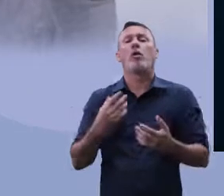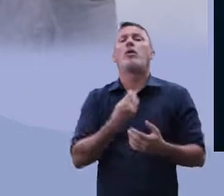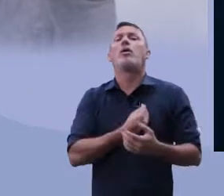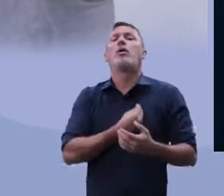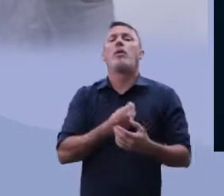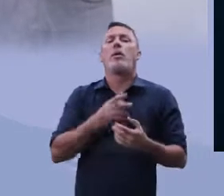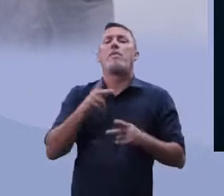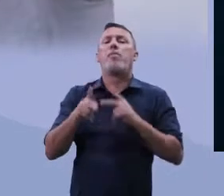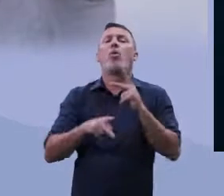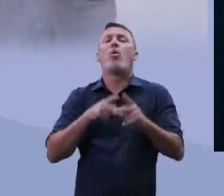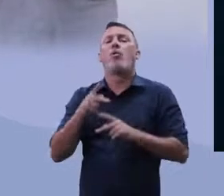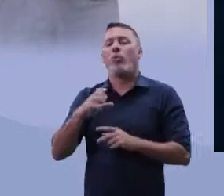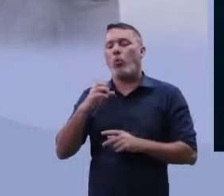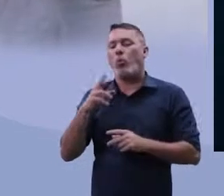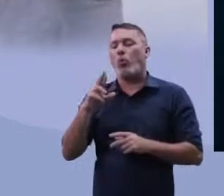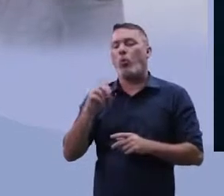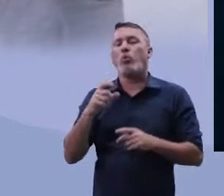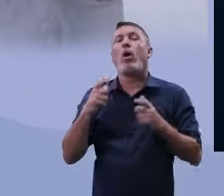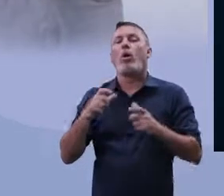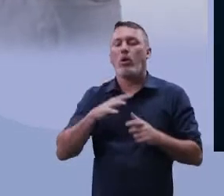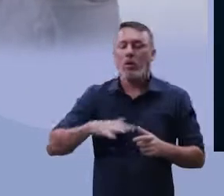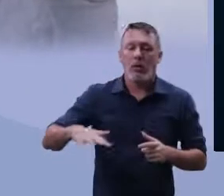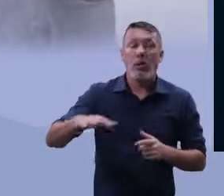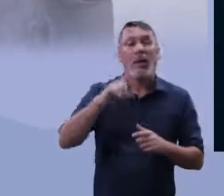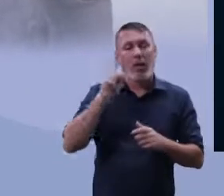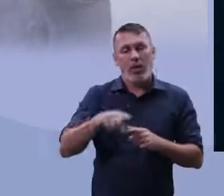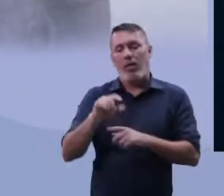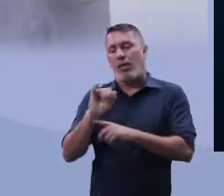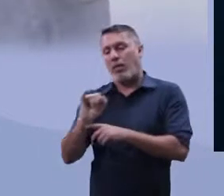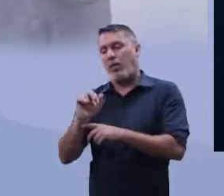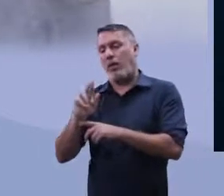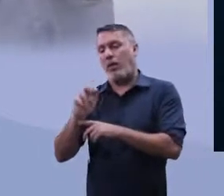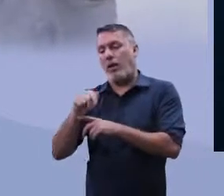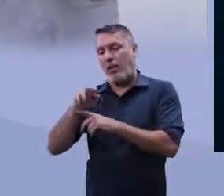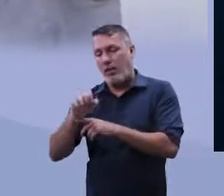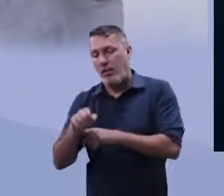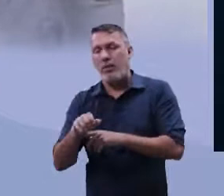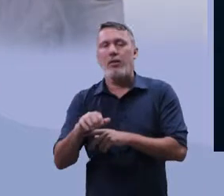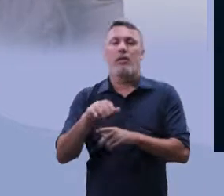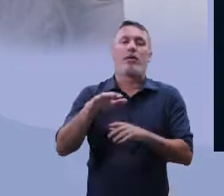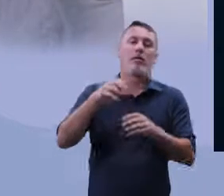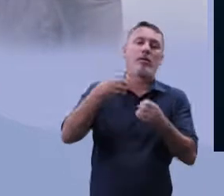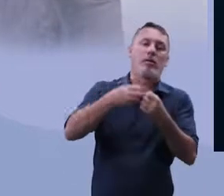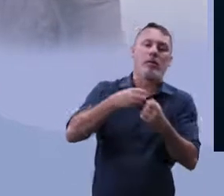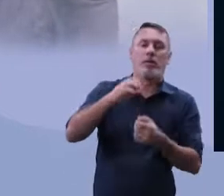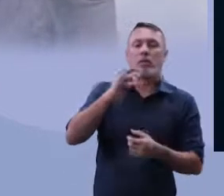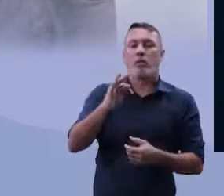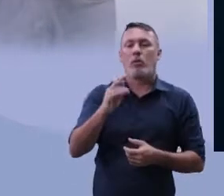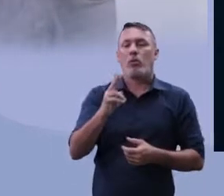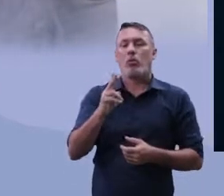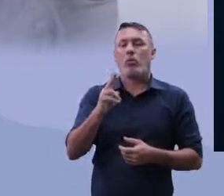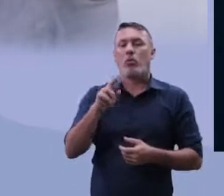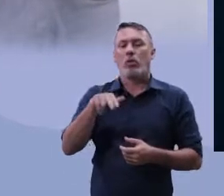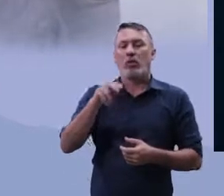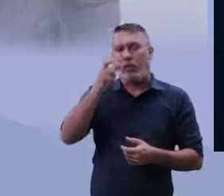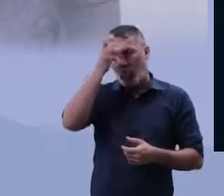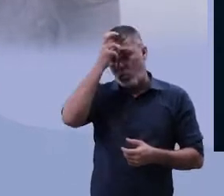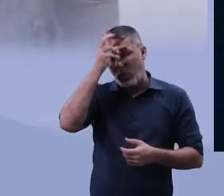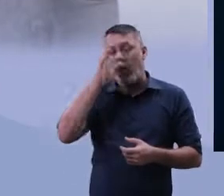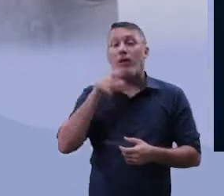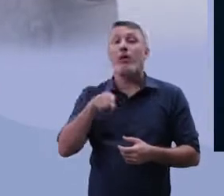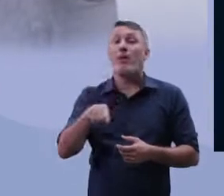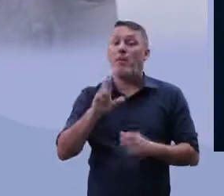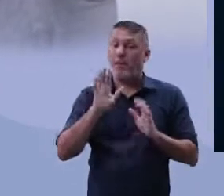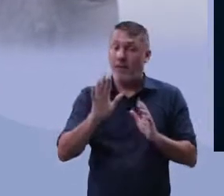estão principalmente em territórios onde hoje é o Iraque e a Turquia. Só que, entendamos, após a